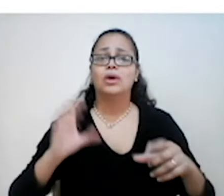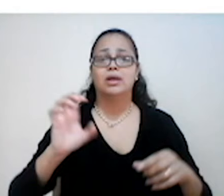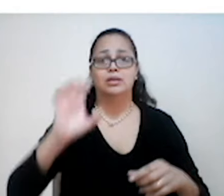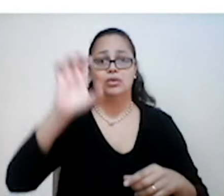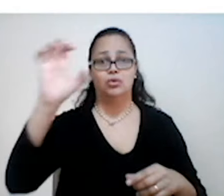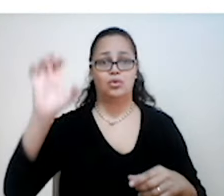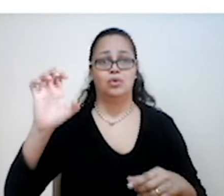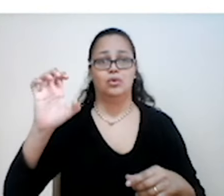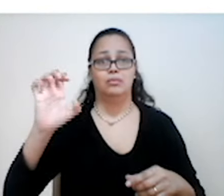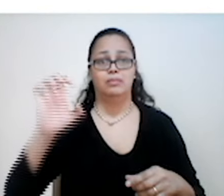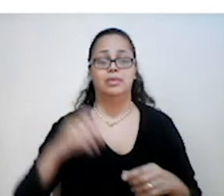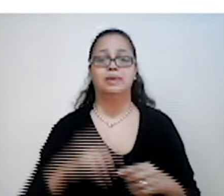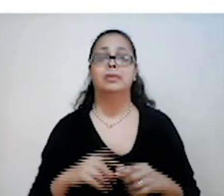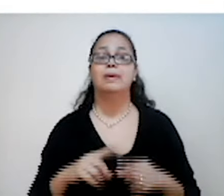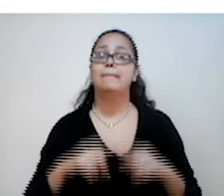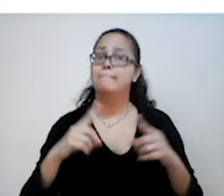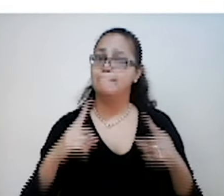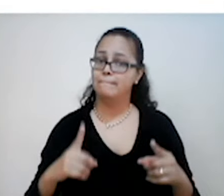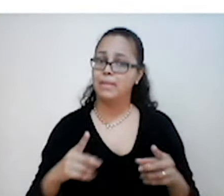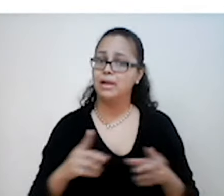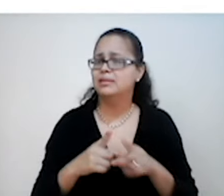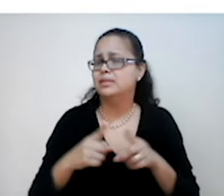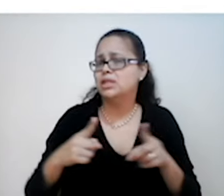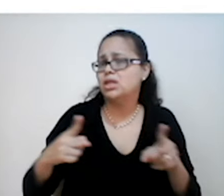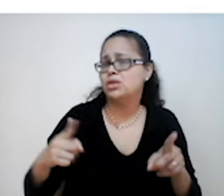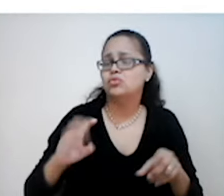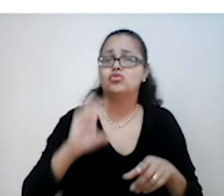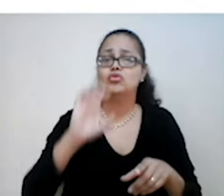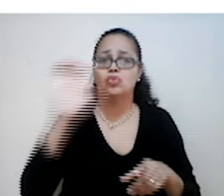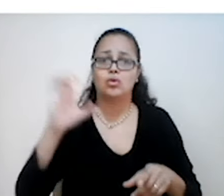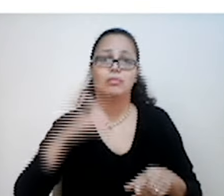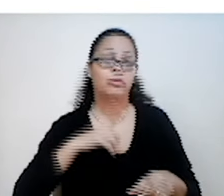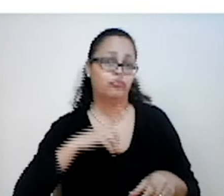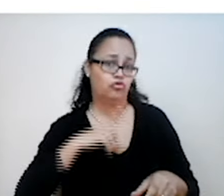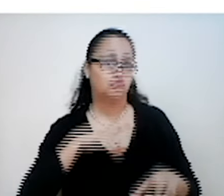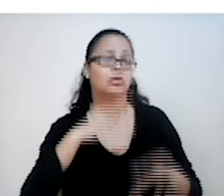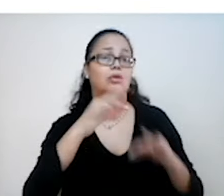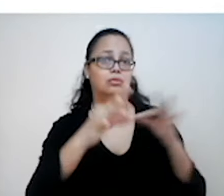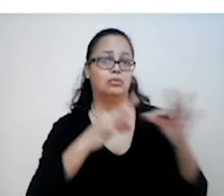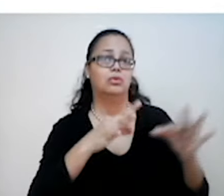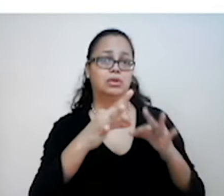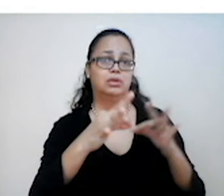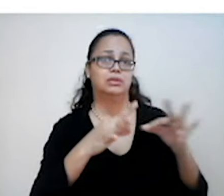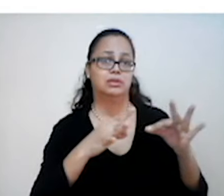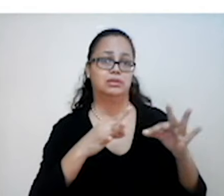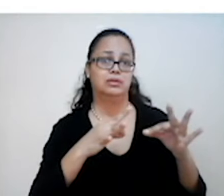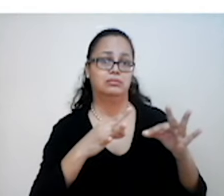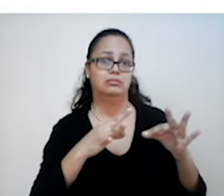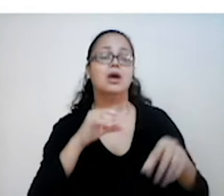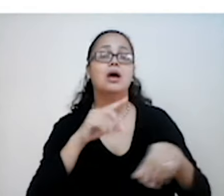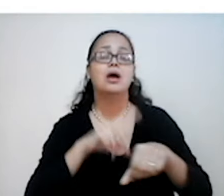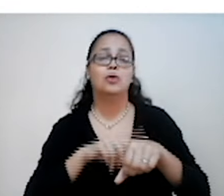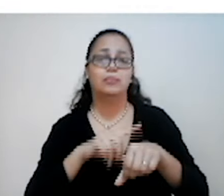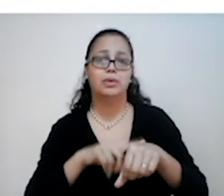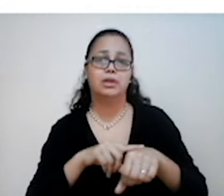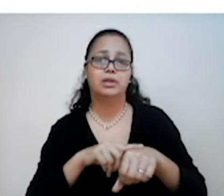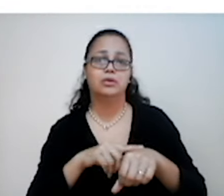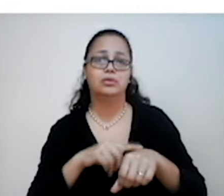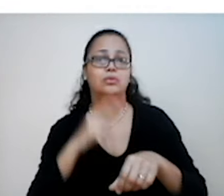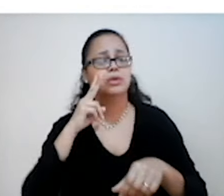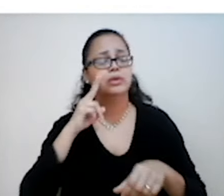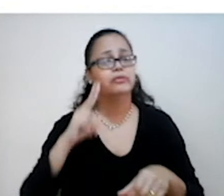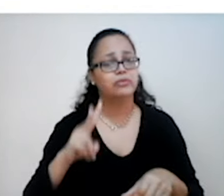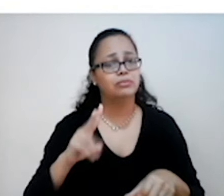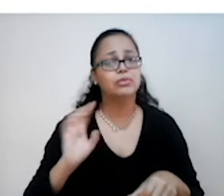grande parte da Europa, que existia essa forma de organização. Então, é um período que nós vimos que a